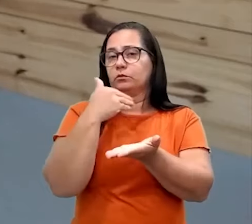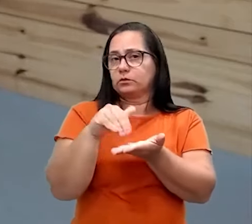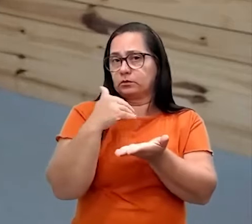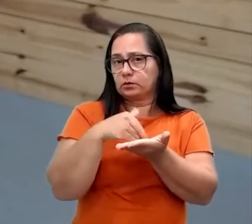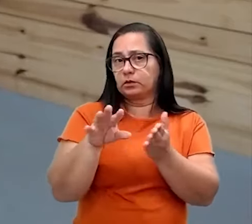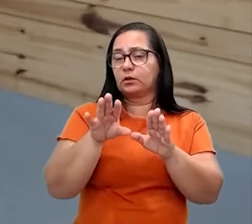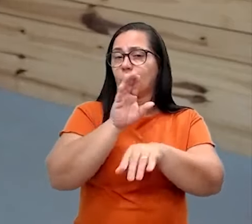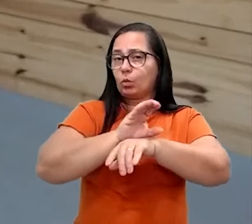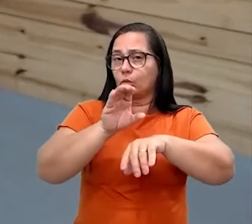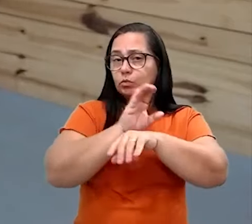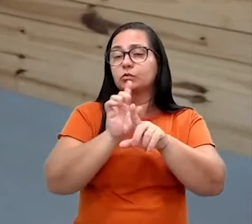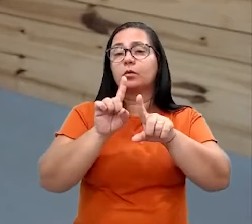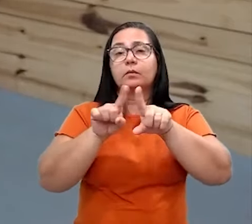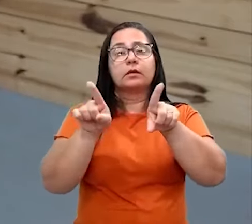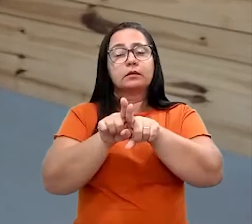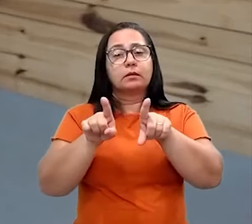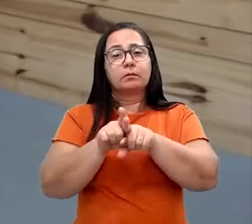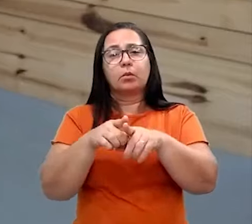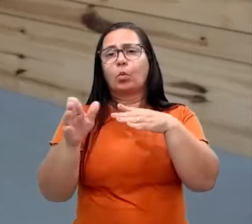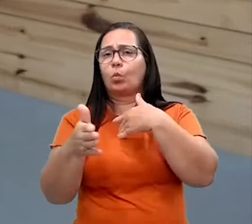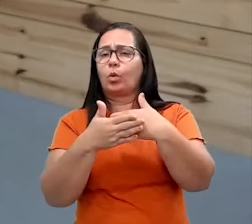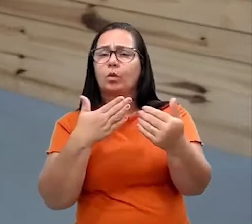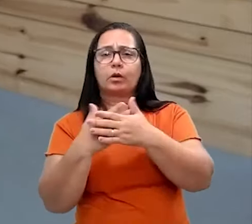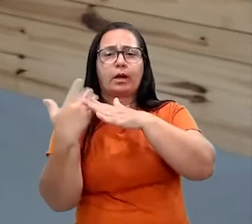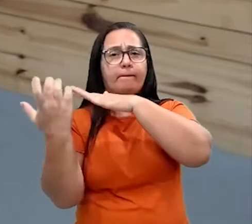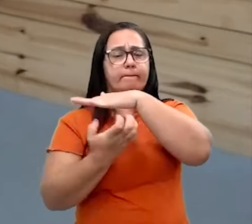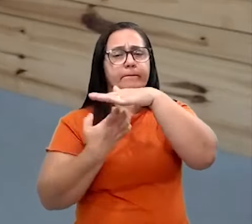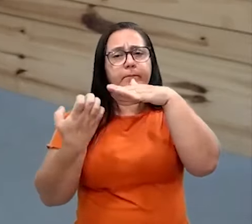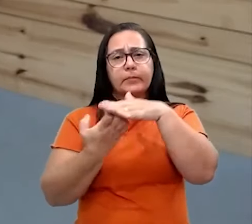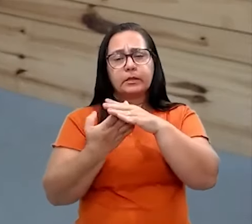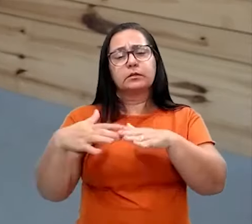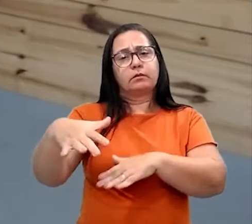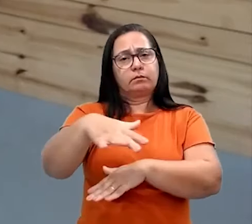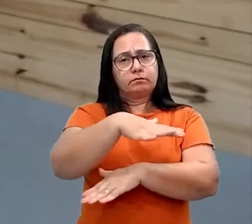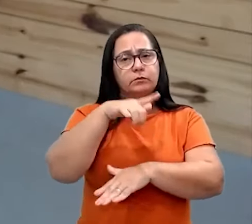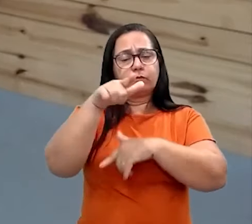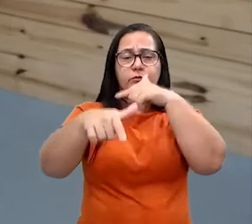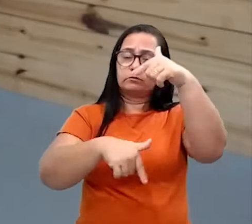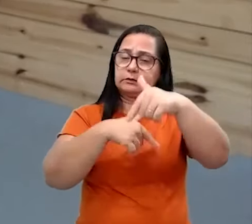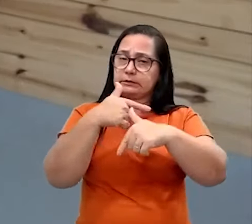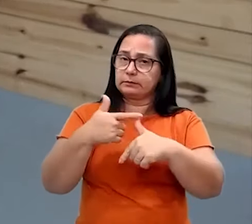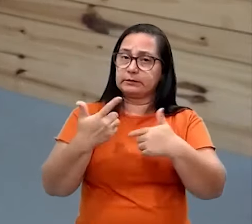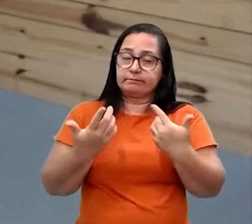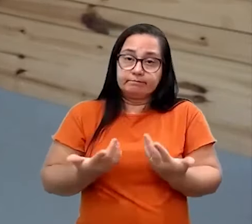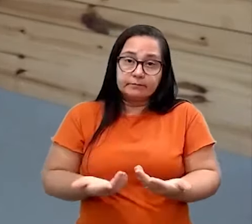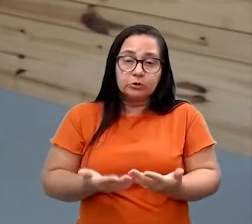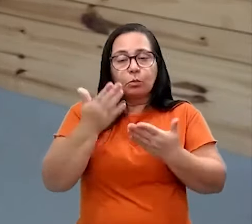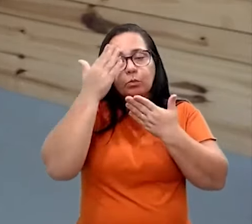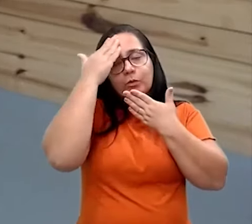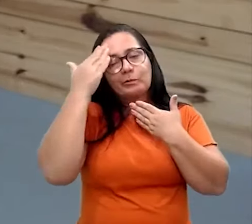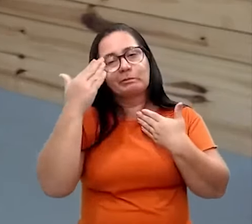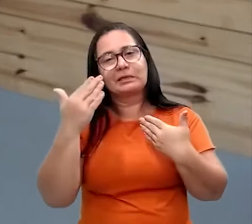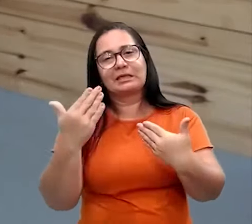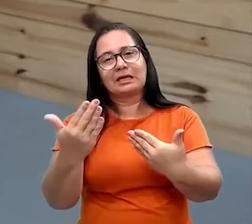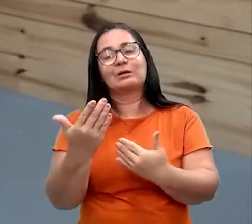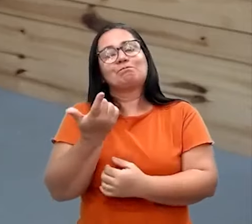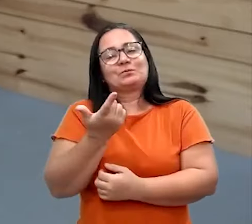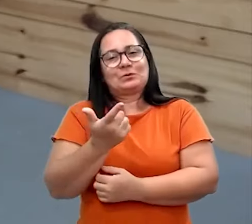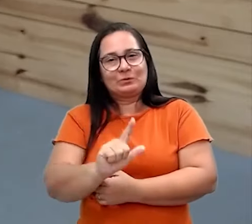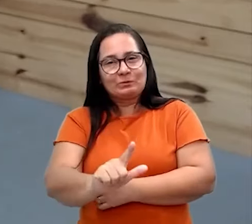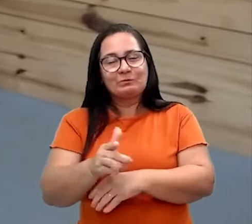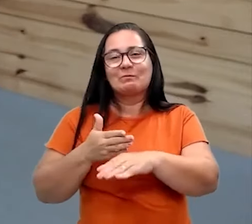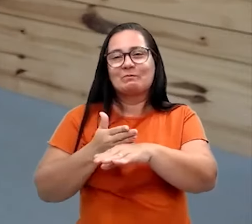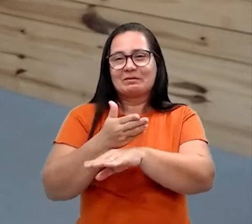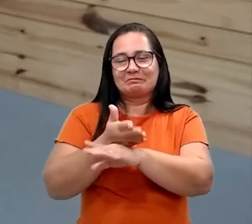secretaria, mas para qualquer empresa, para qualquer âmbito de trabalho que vocês venham trabalhar. Muito obrigada novamente pela